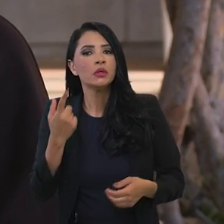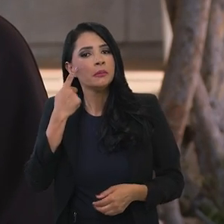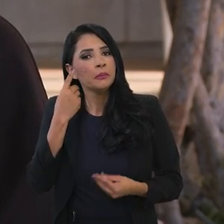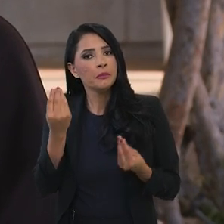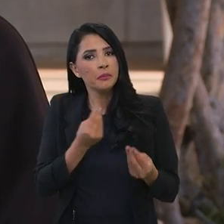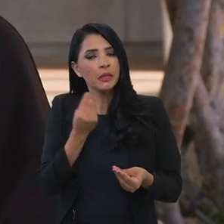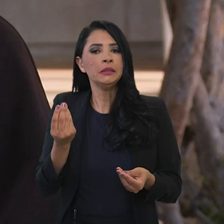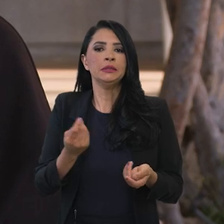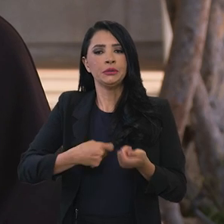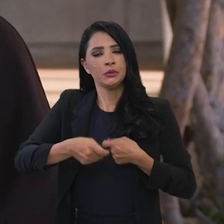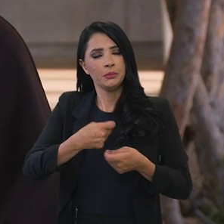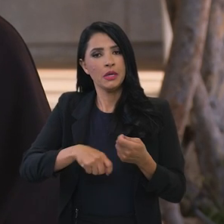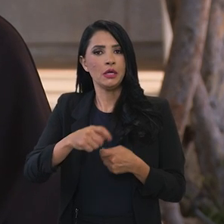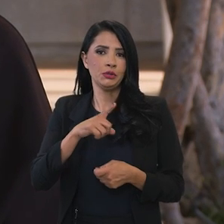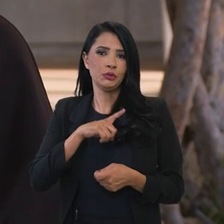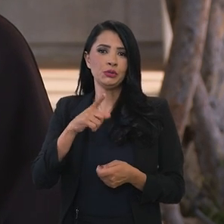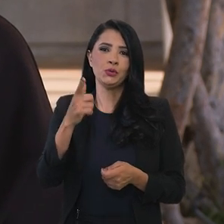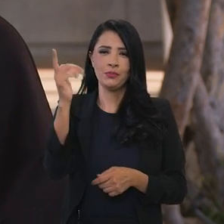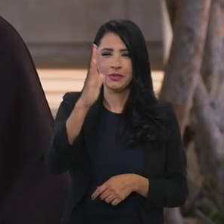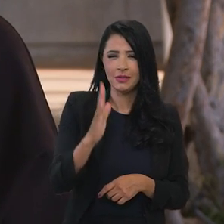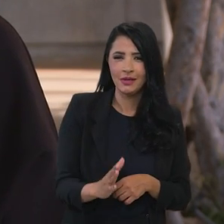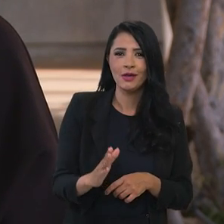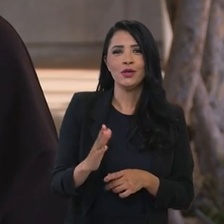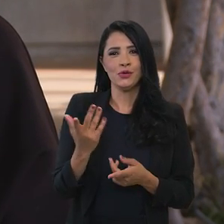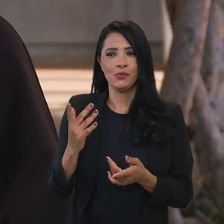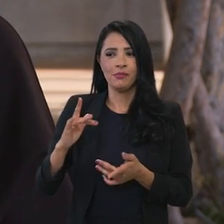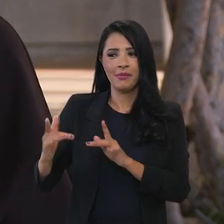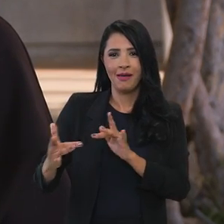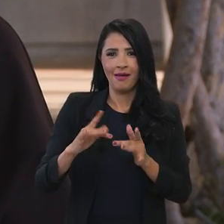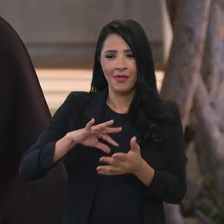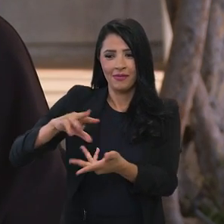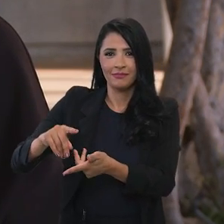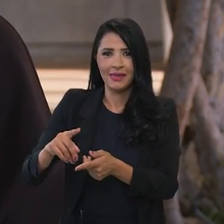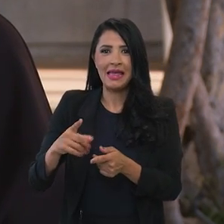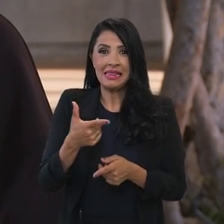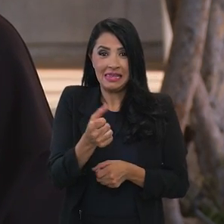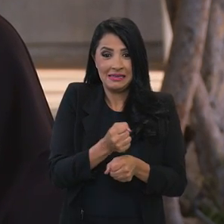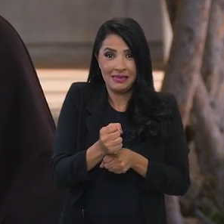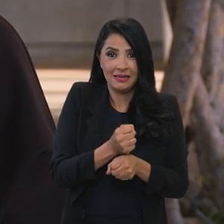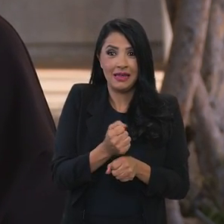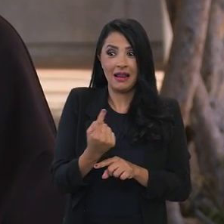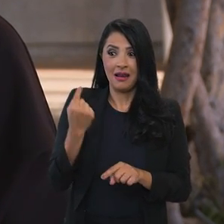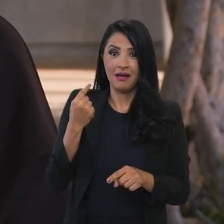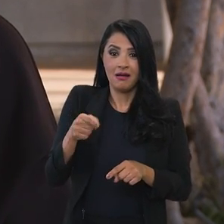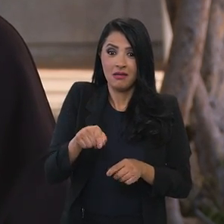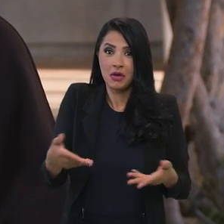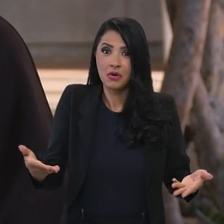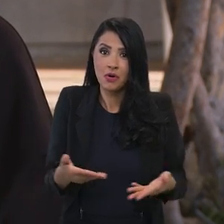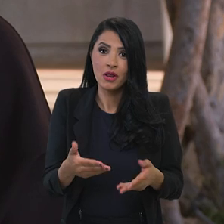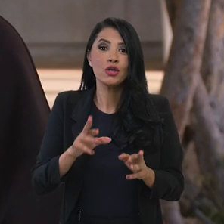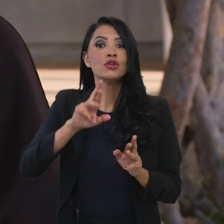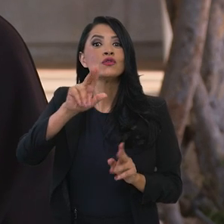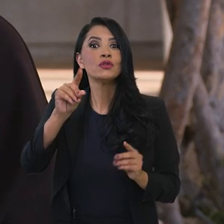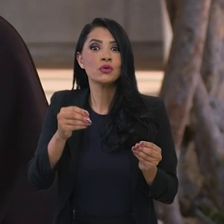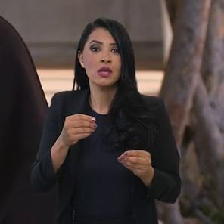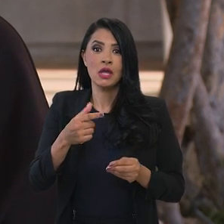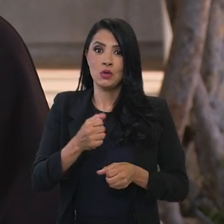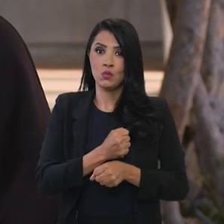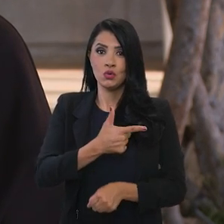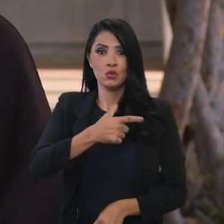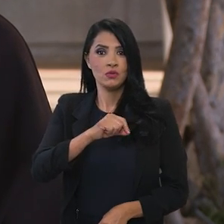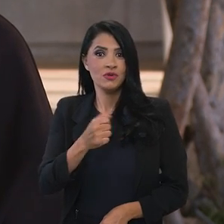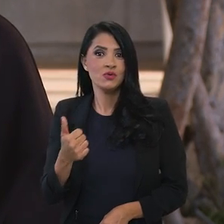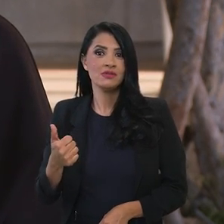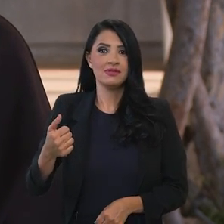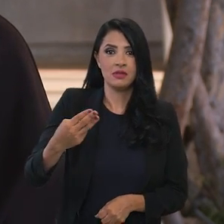dez anos atrás e hoje, eu acho que a principal diferença é que em 2013 o Brasil fechou com um pequeno déficit na balança comercial,